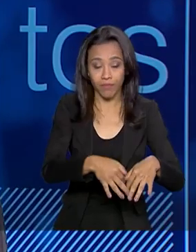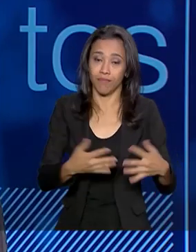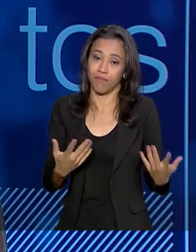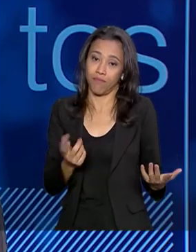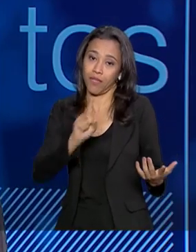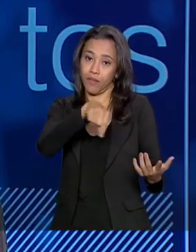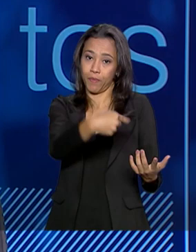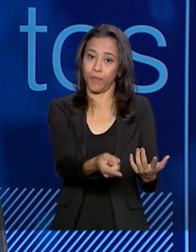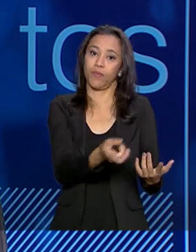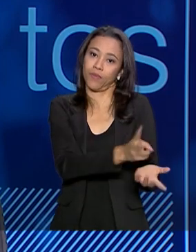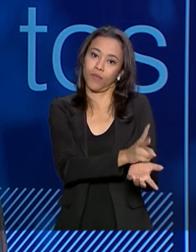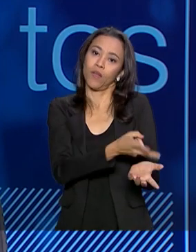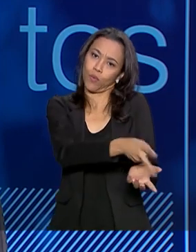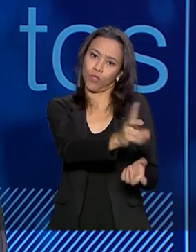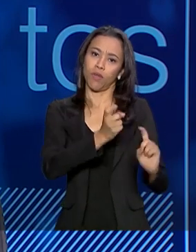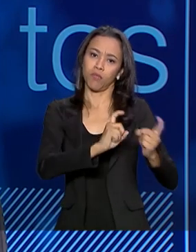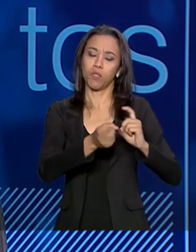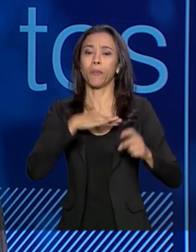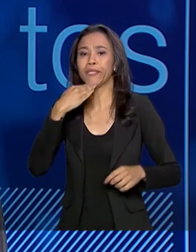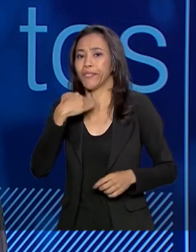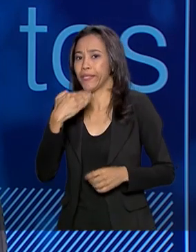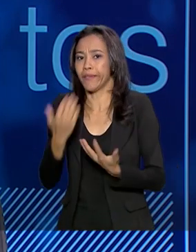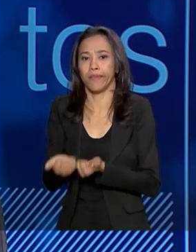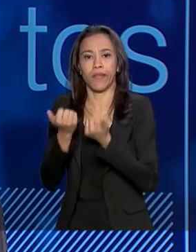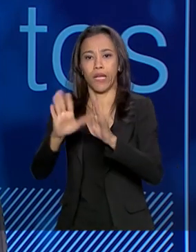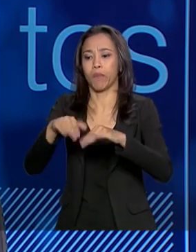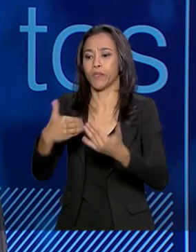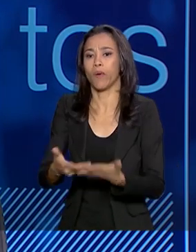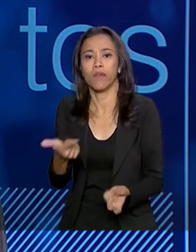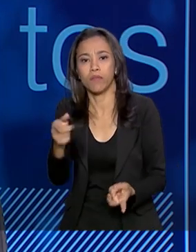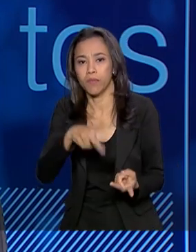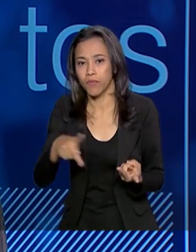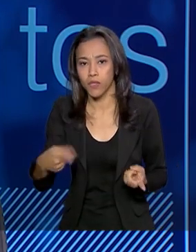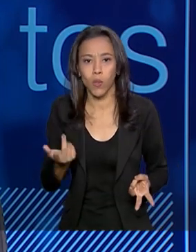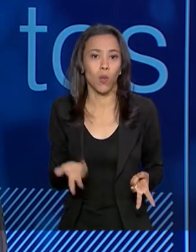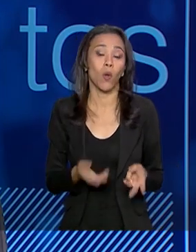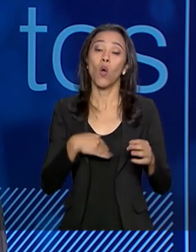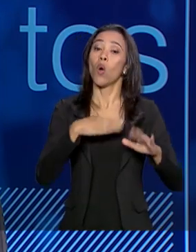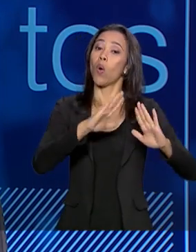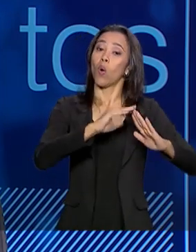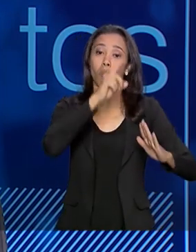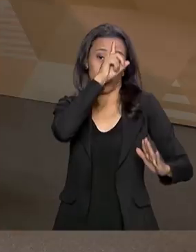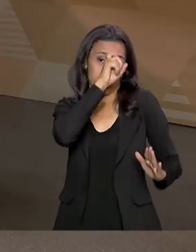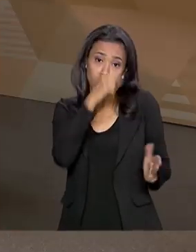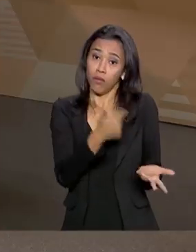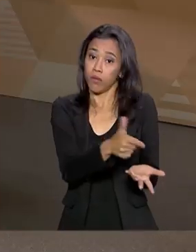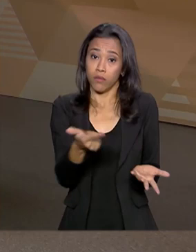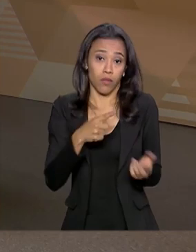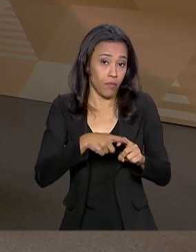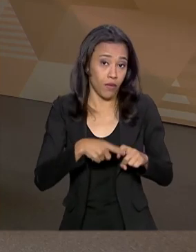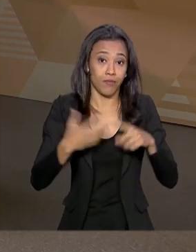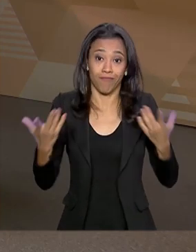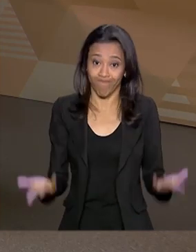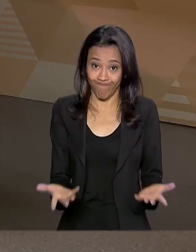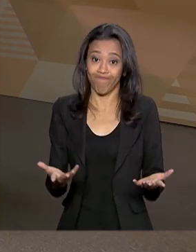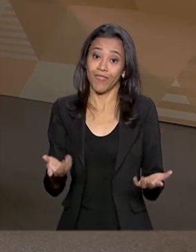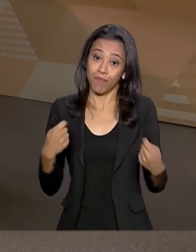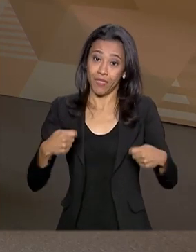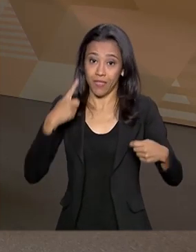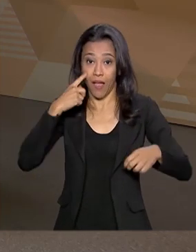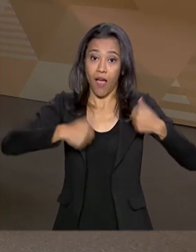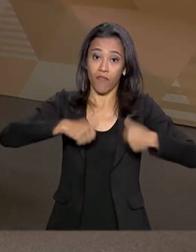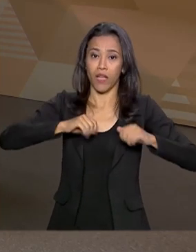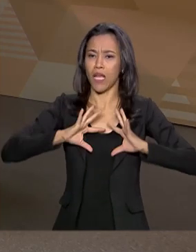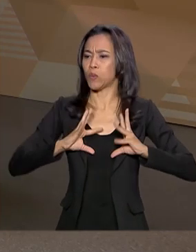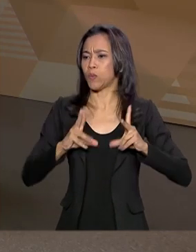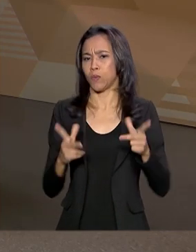possa ser operado, porque não adianta entregar uma creche sem professor ou uma unidade de saúde sem médicos, a gente realmente precisa fazer essa avaliação do